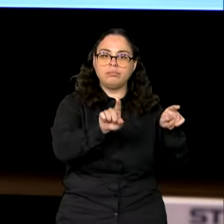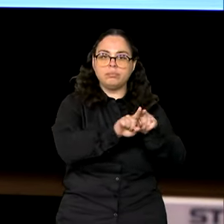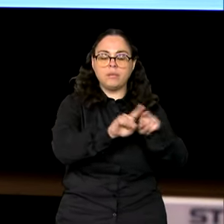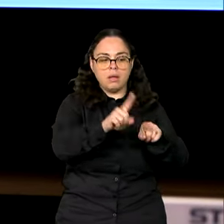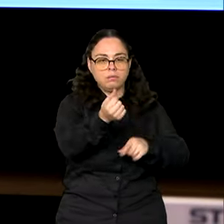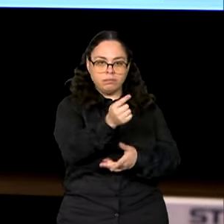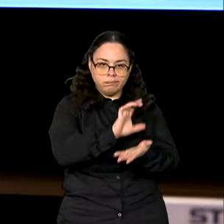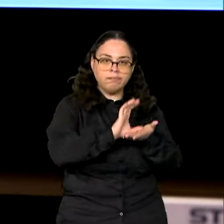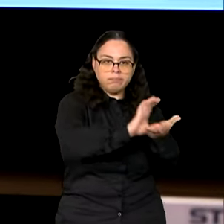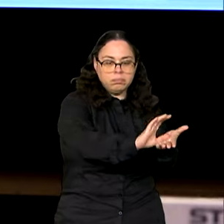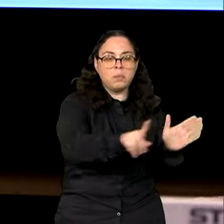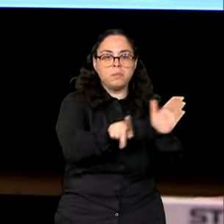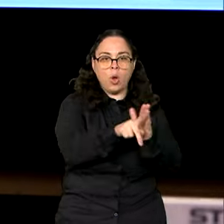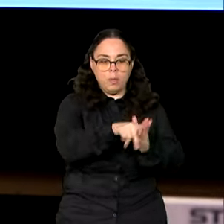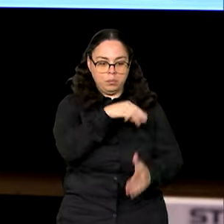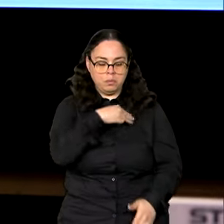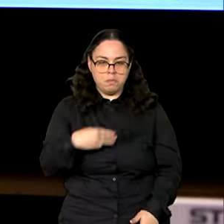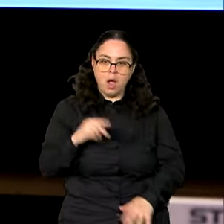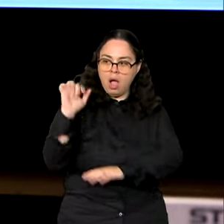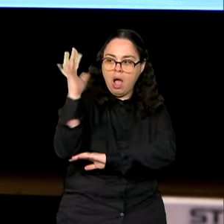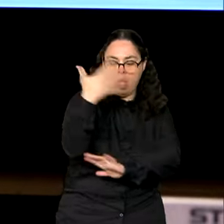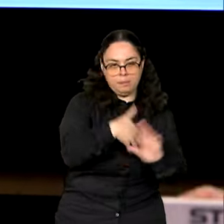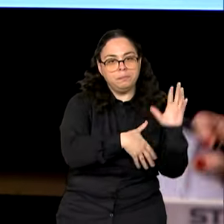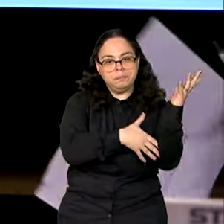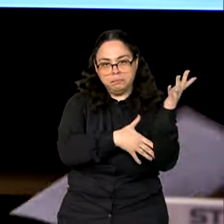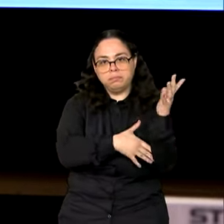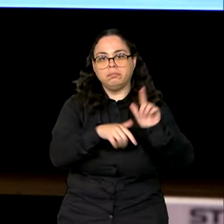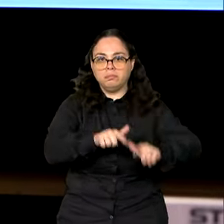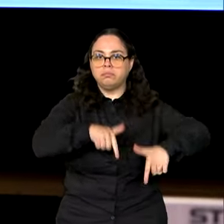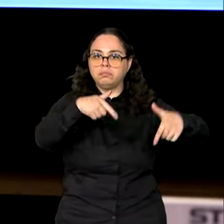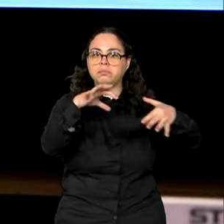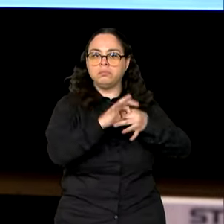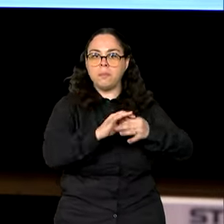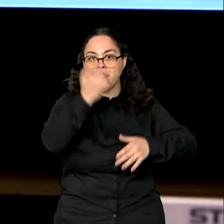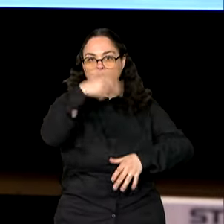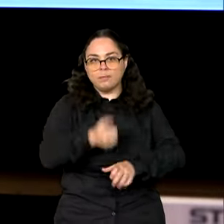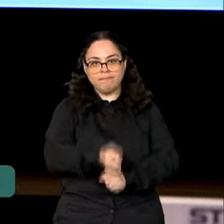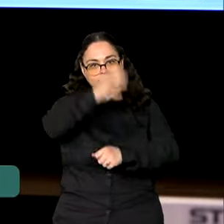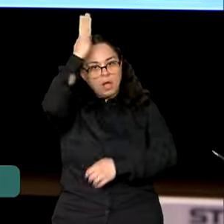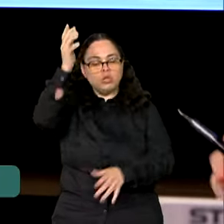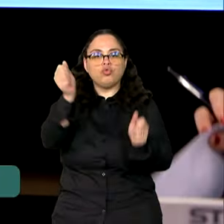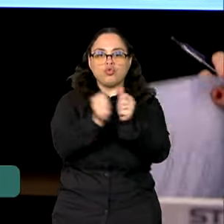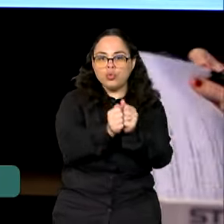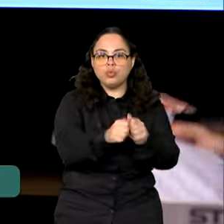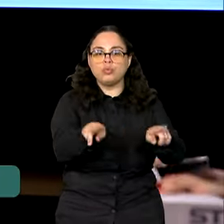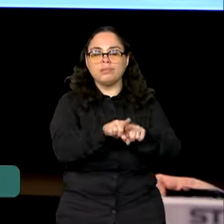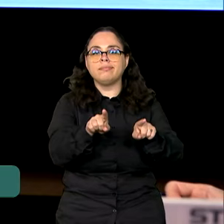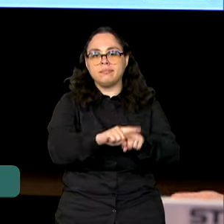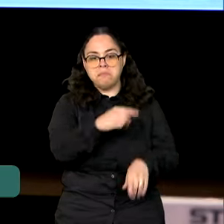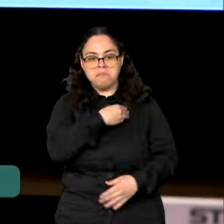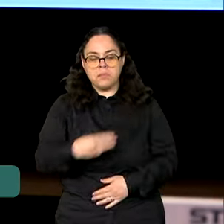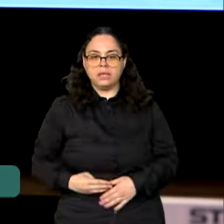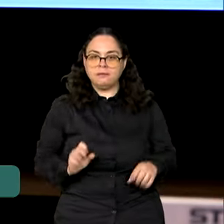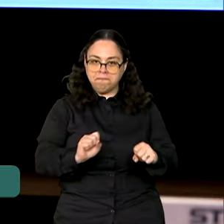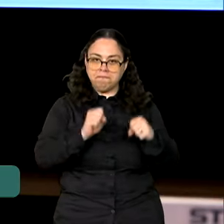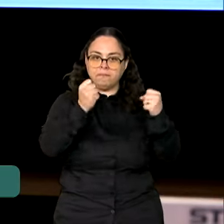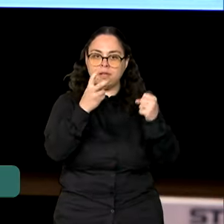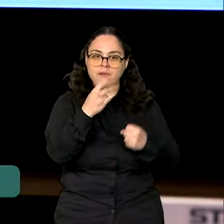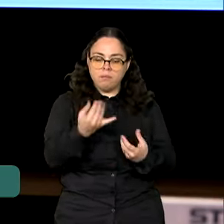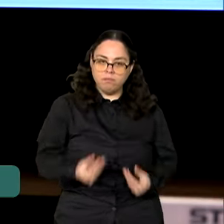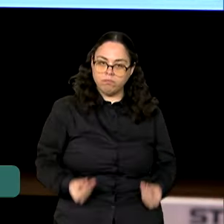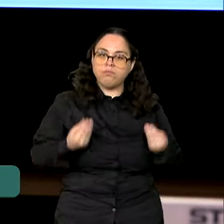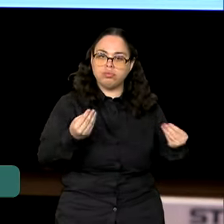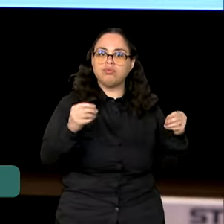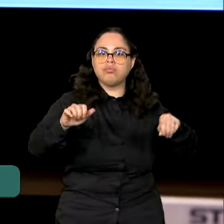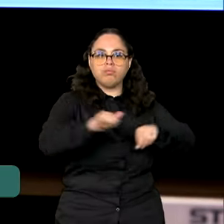recursos serão destinados ao Ministério do Ambiente, no caso, atuar com mais brigadista. Ministério da Defesa, que deve disponibilizar